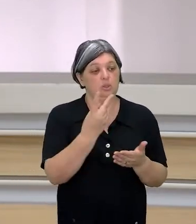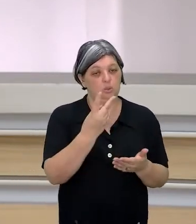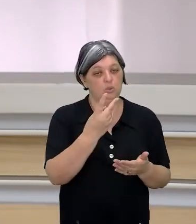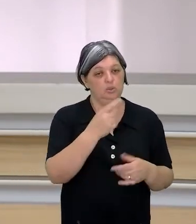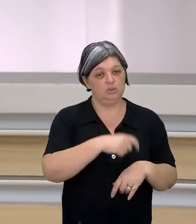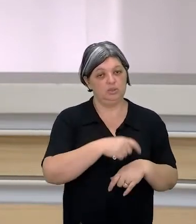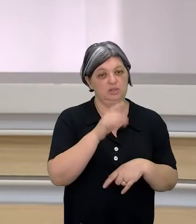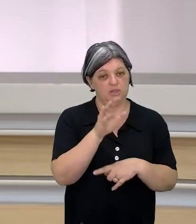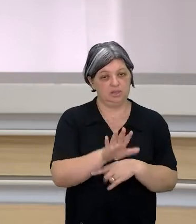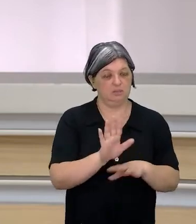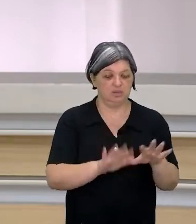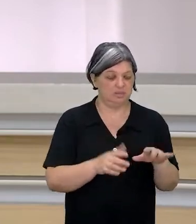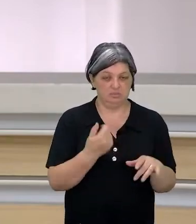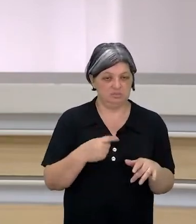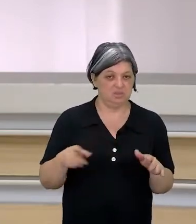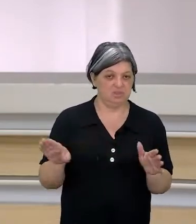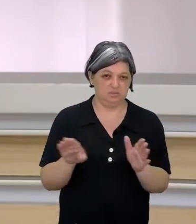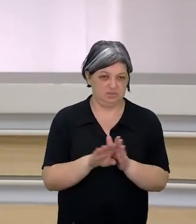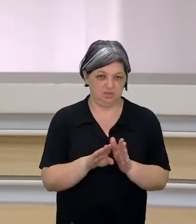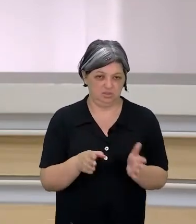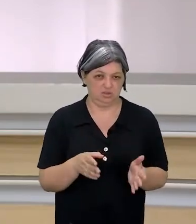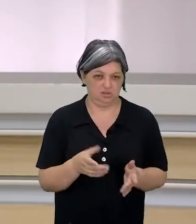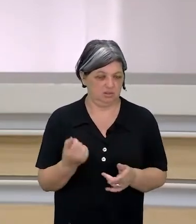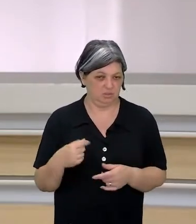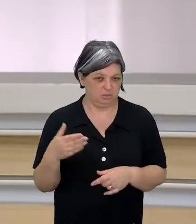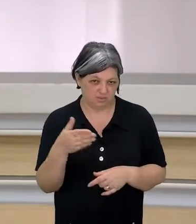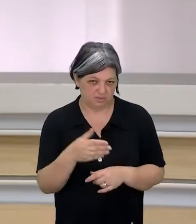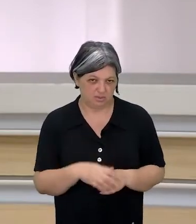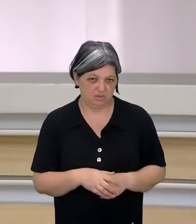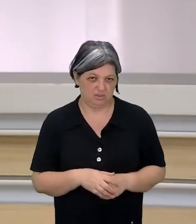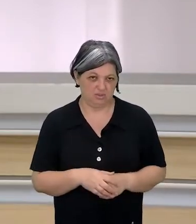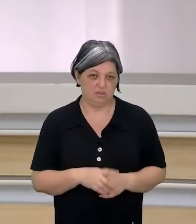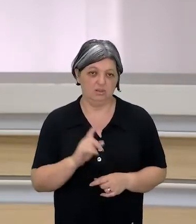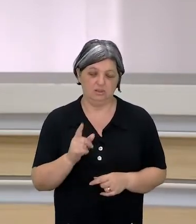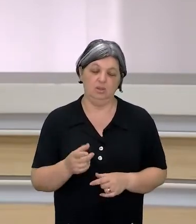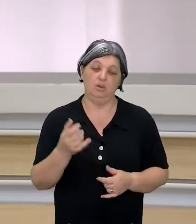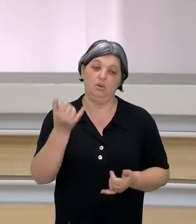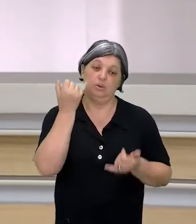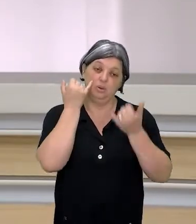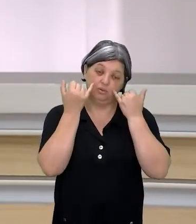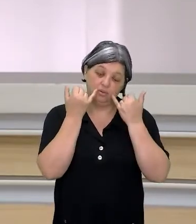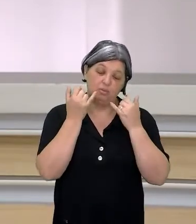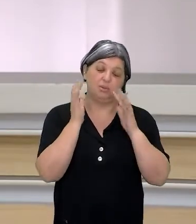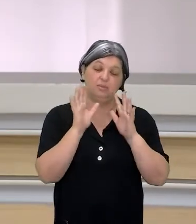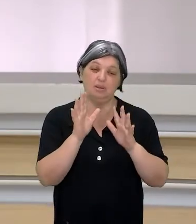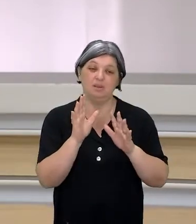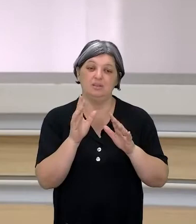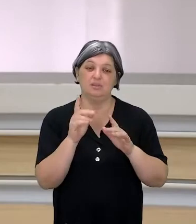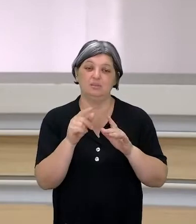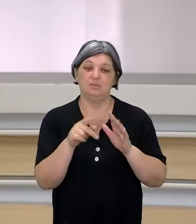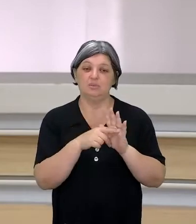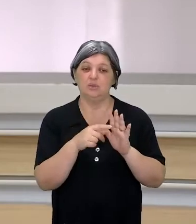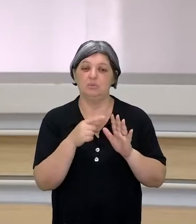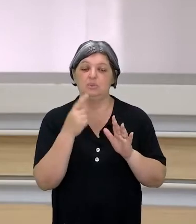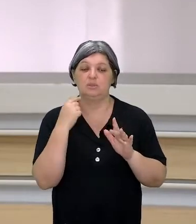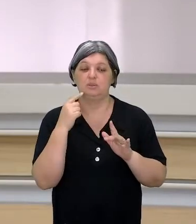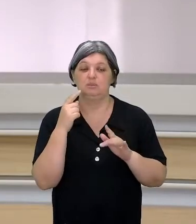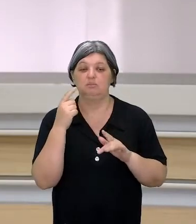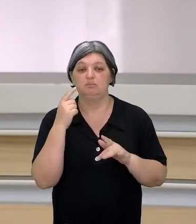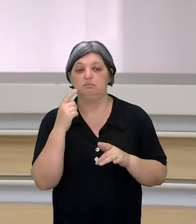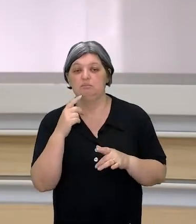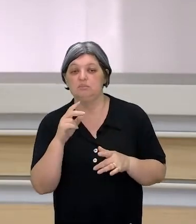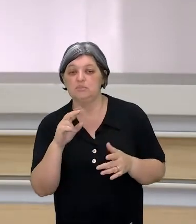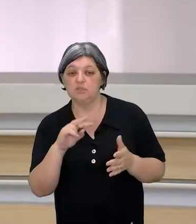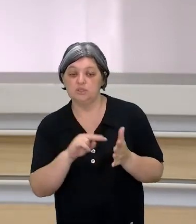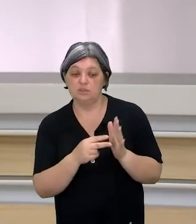você não devesse aparecer. Entendeu? Eu informei você de uma coisa, mas a partir do momento que eu dei um juízo de valor, e principalmente